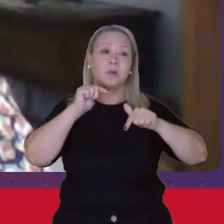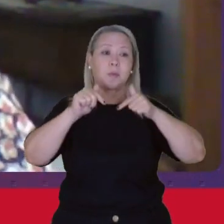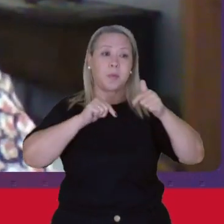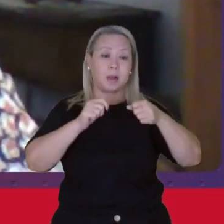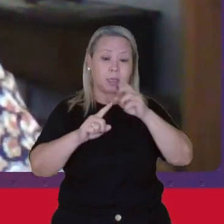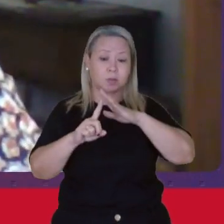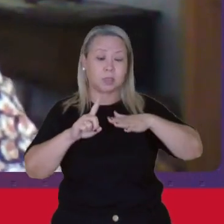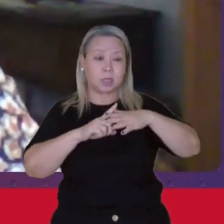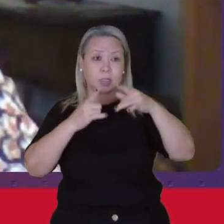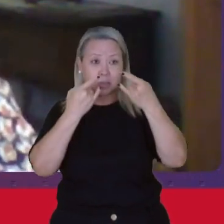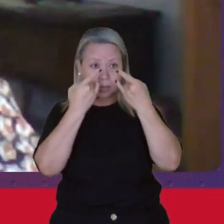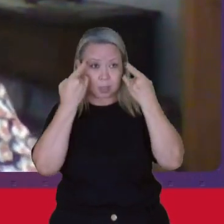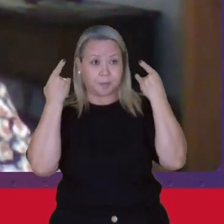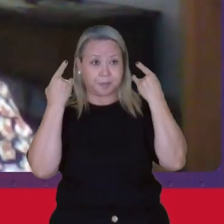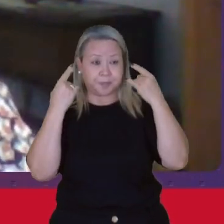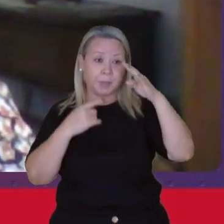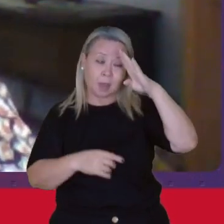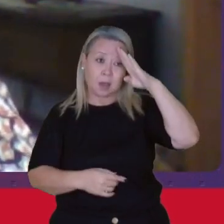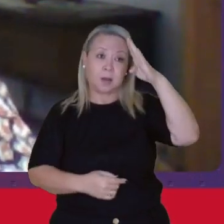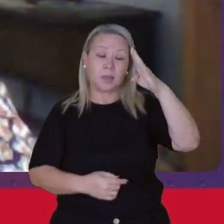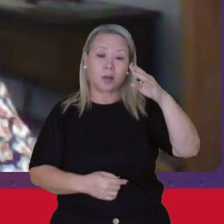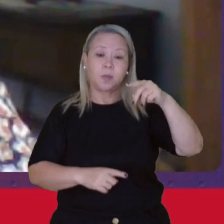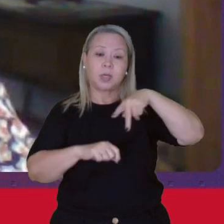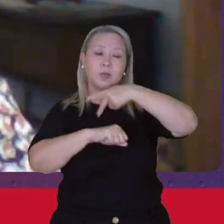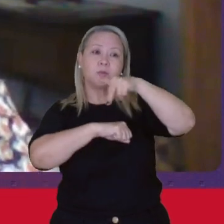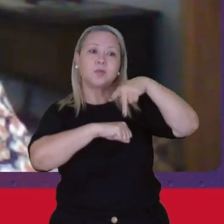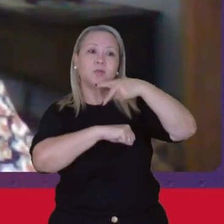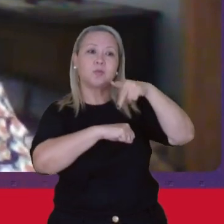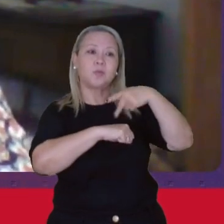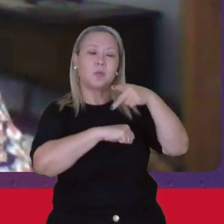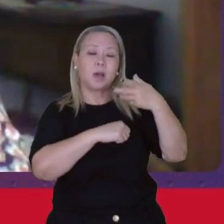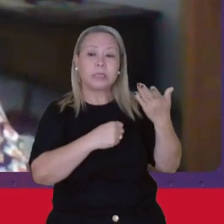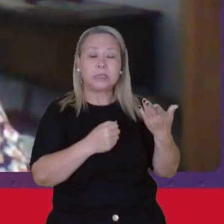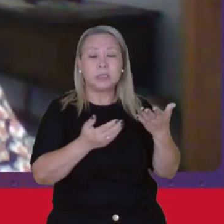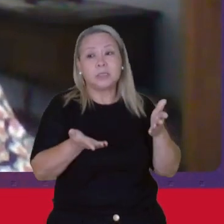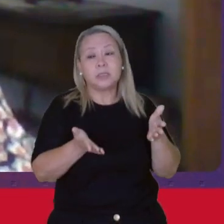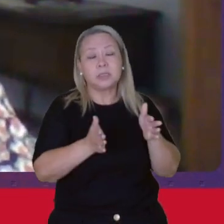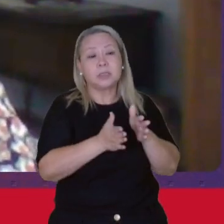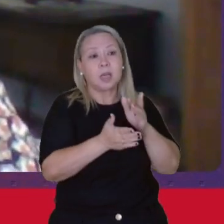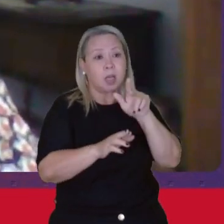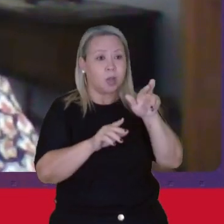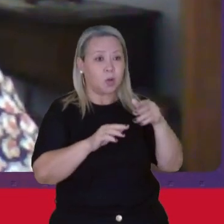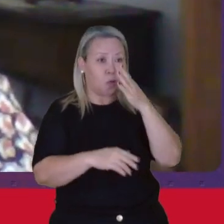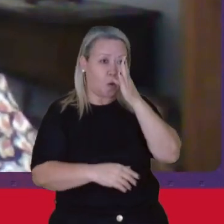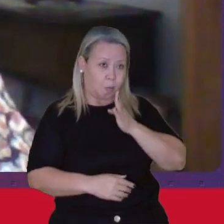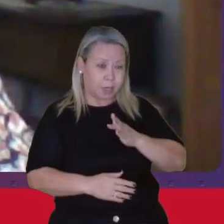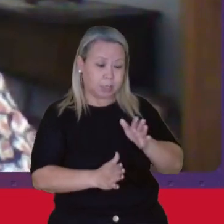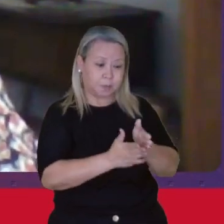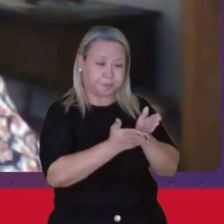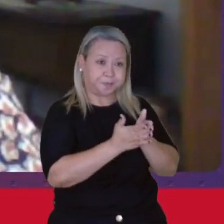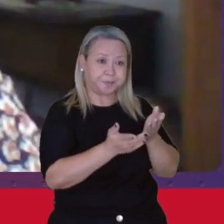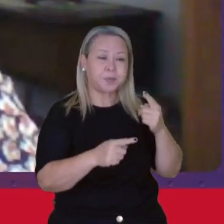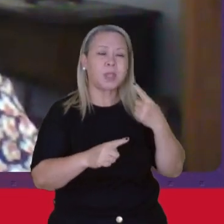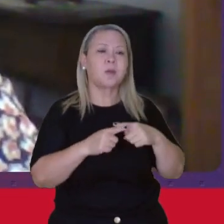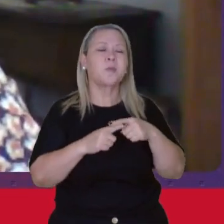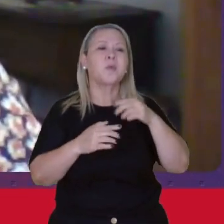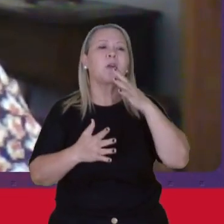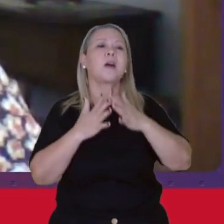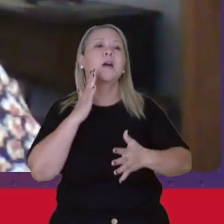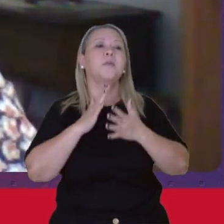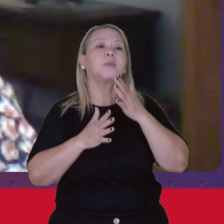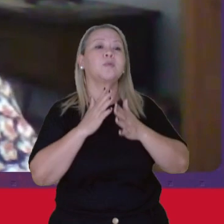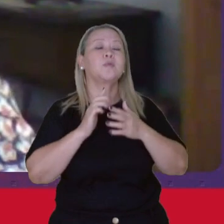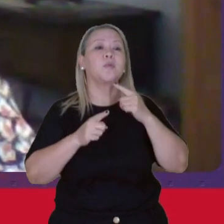capitalistas Principalmente nos países periféricos como o Brasil Por que ela é mais complexa?